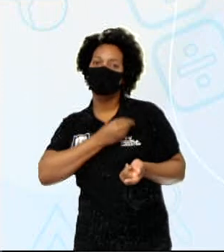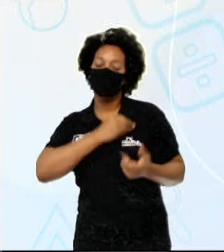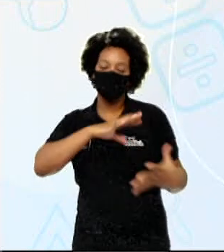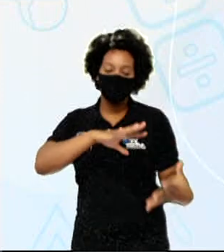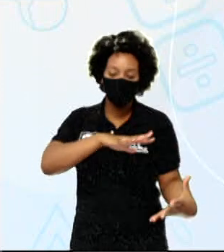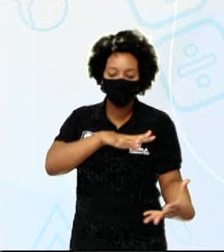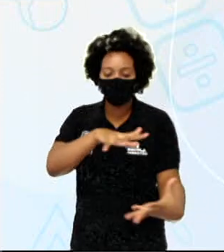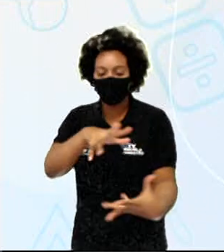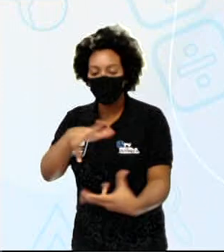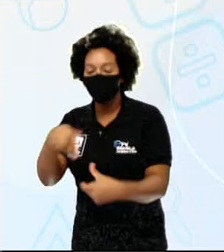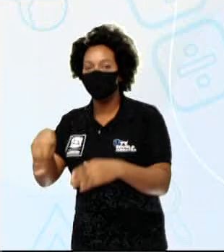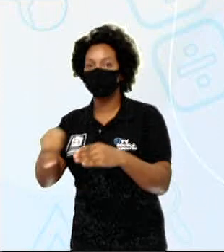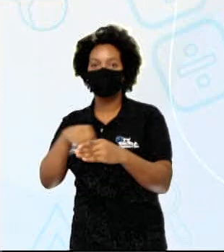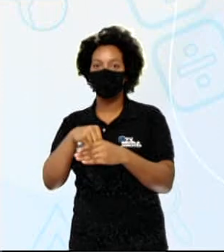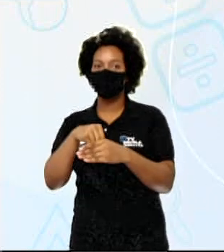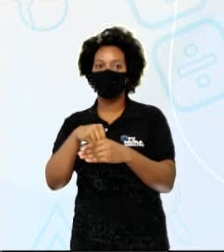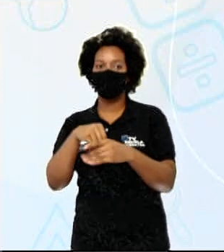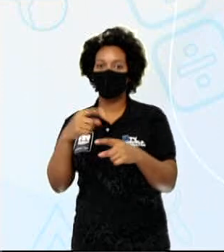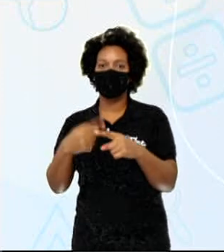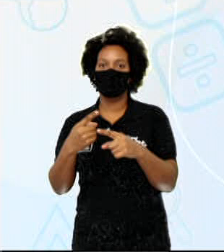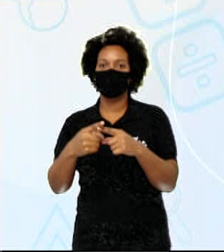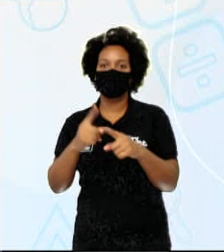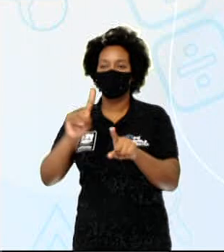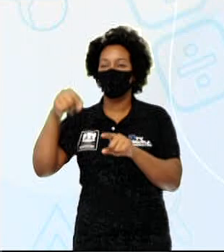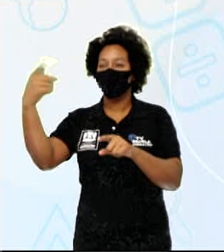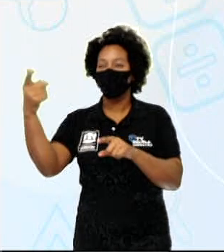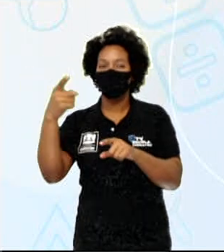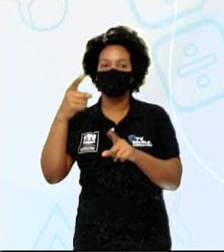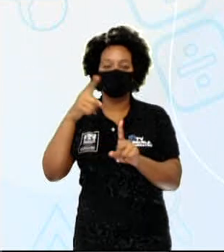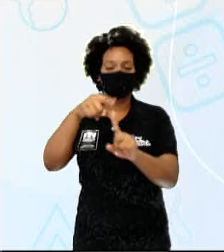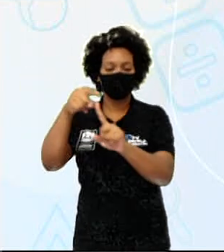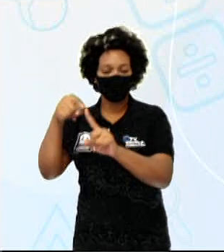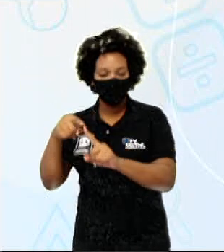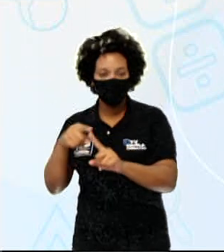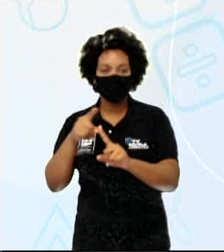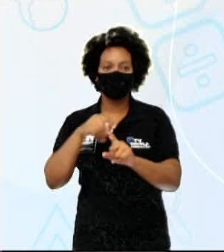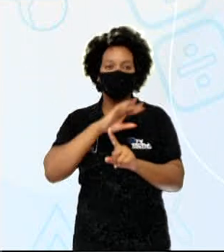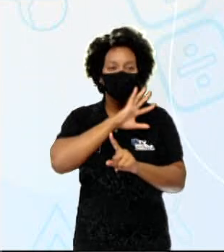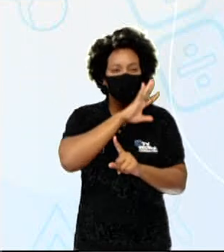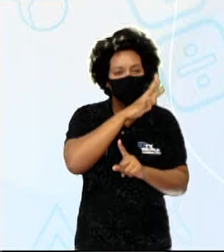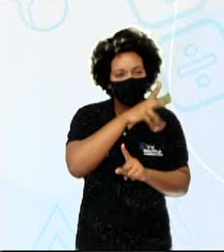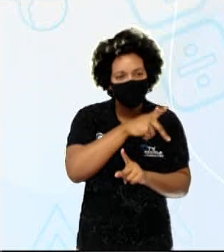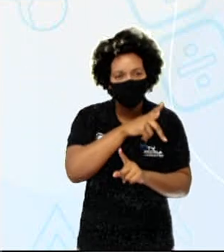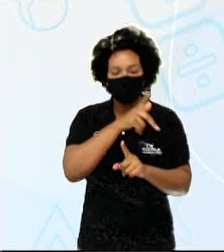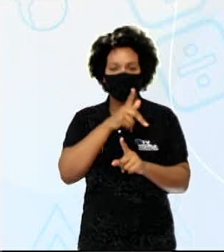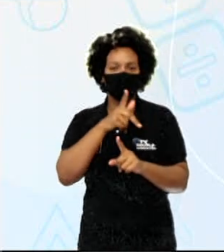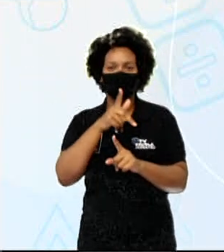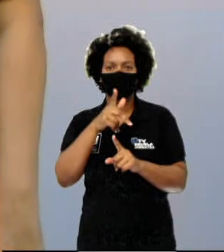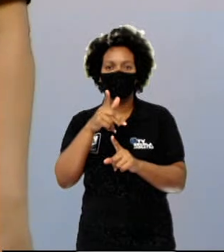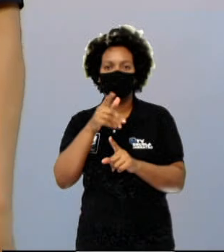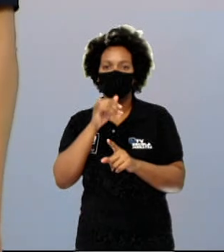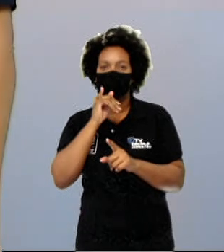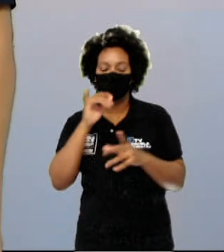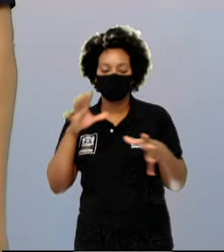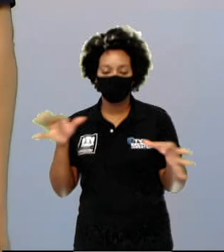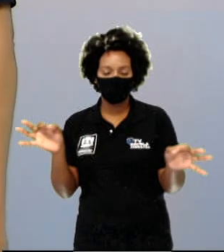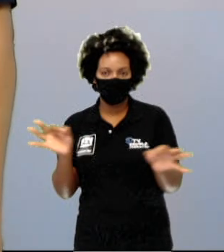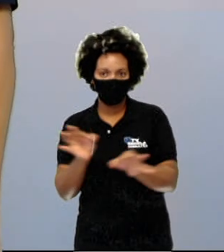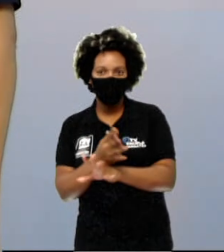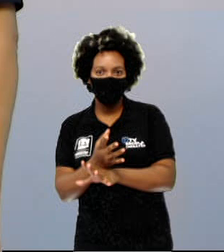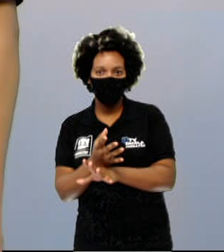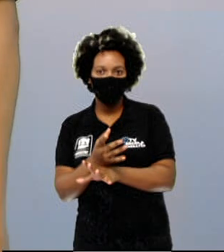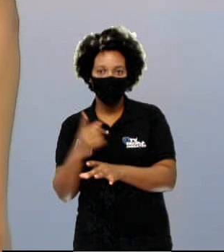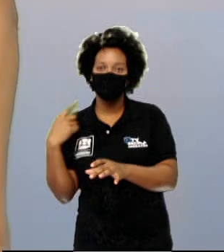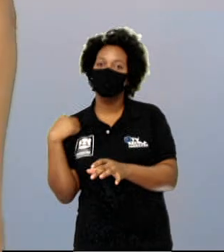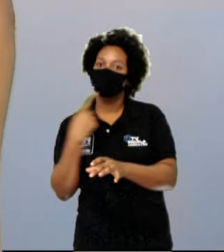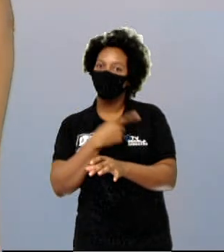Terra enquanto outras espécies desaparecem? Alguma coisa nós tínhamos.